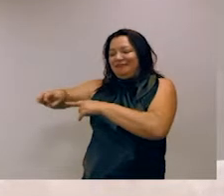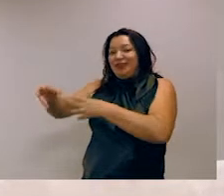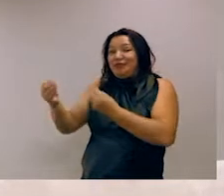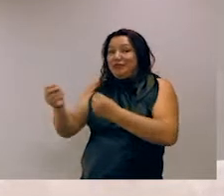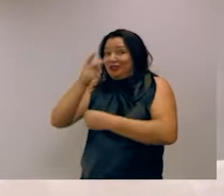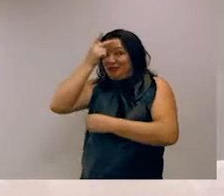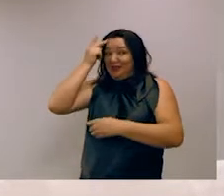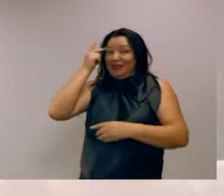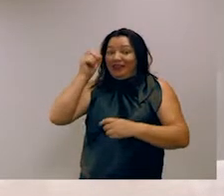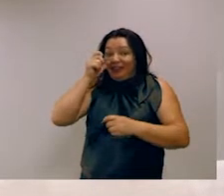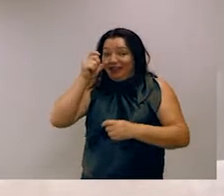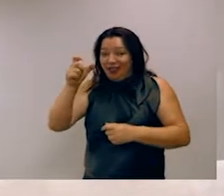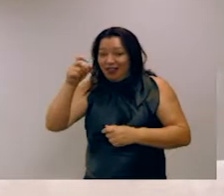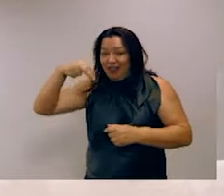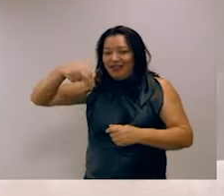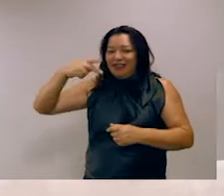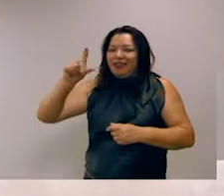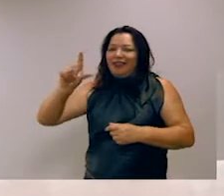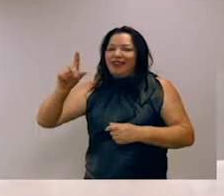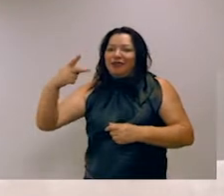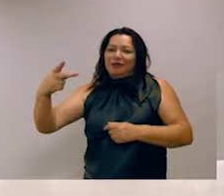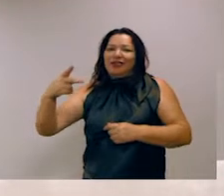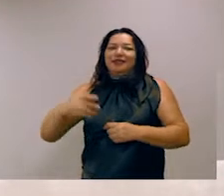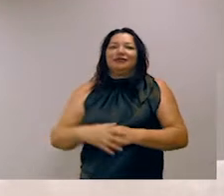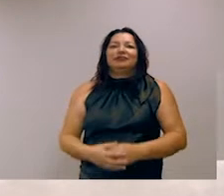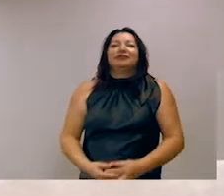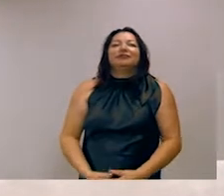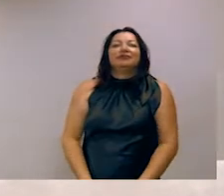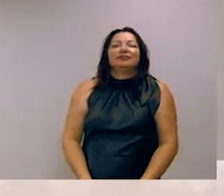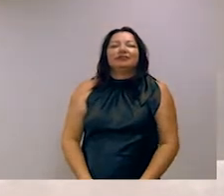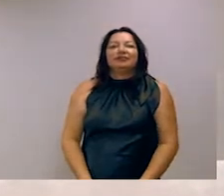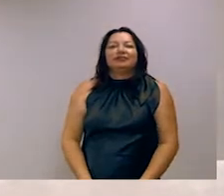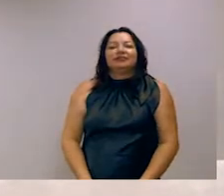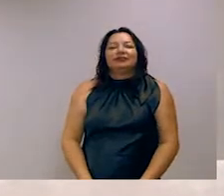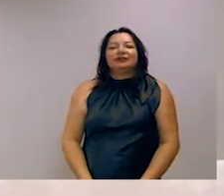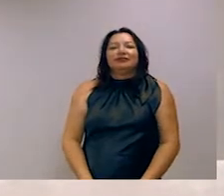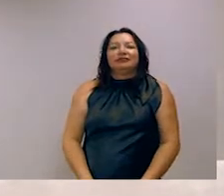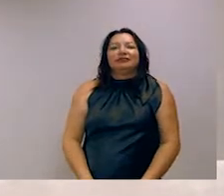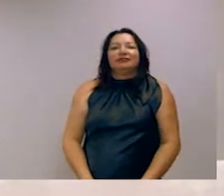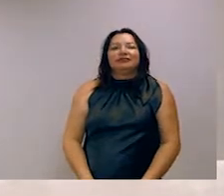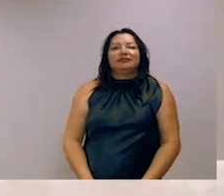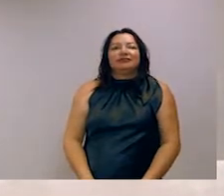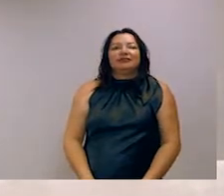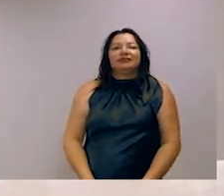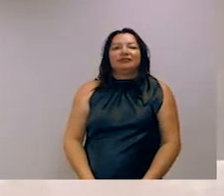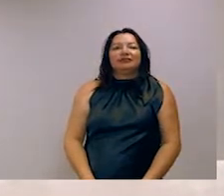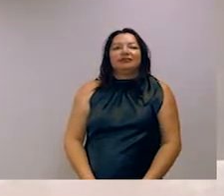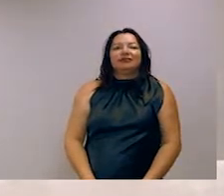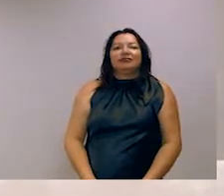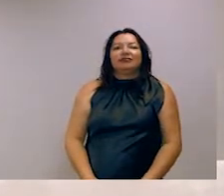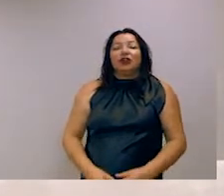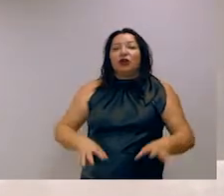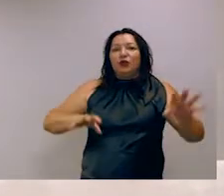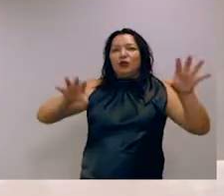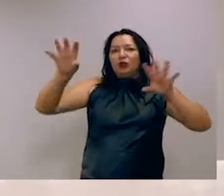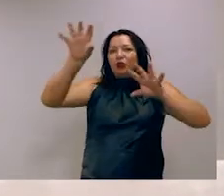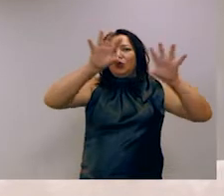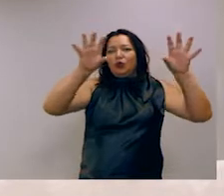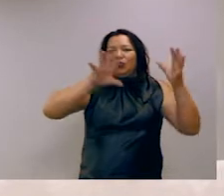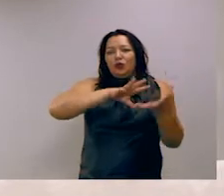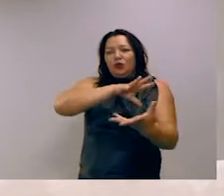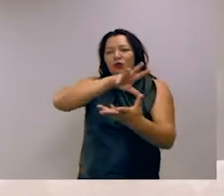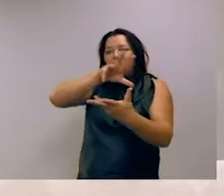sendo que 70% das pessoas daqui são servidores públicos. E finalmente aqui a distribuição no mundo do curso que nós